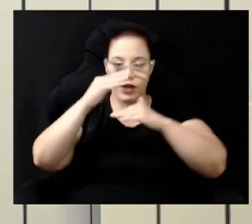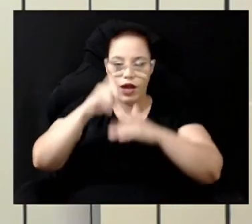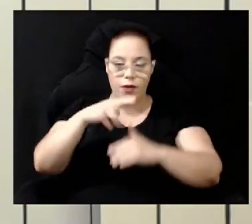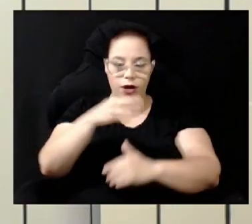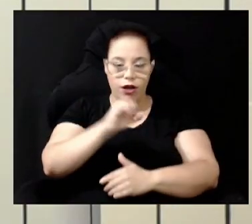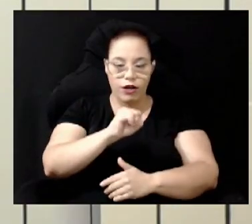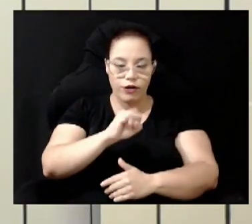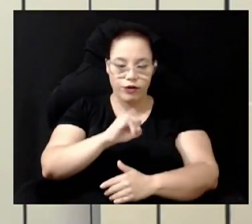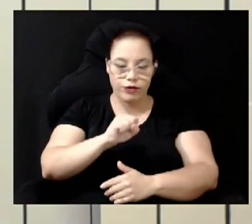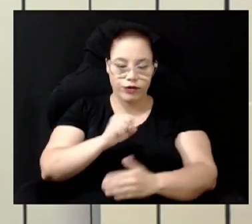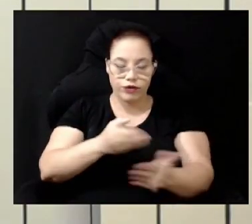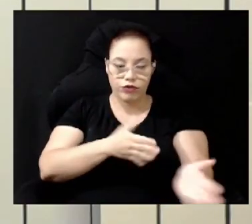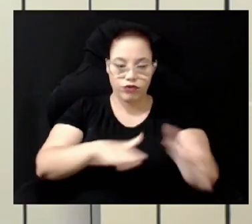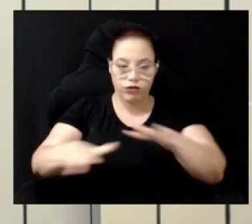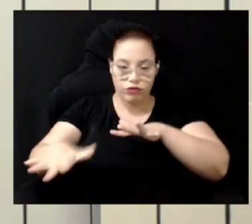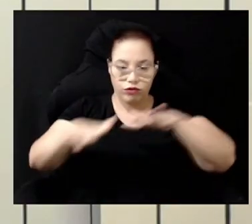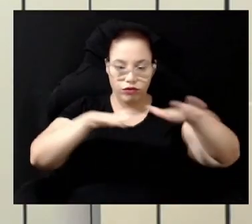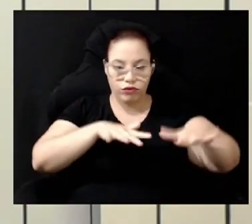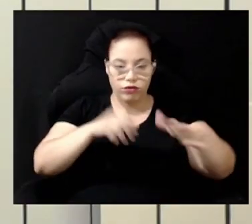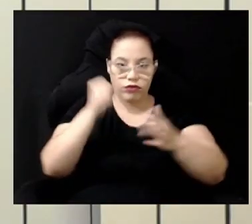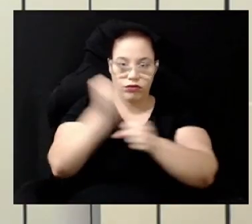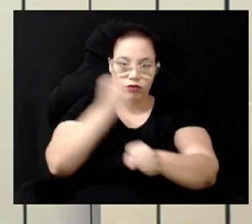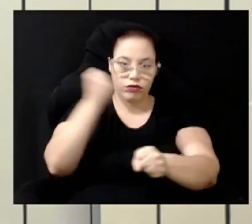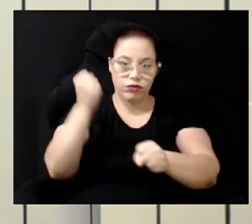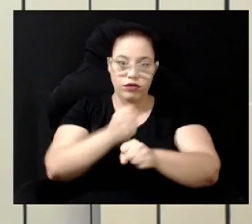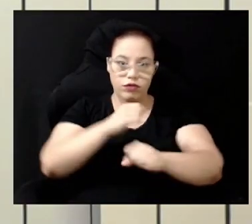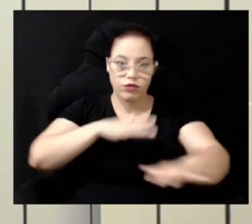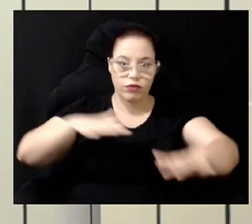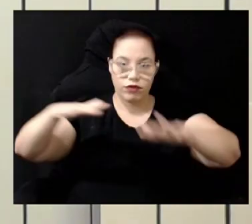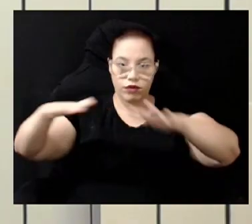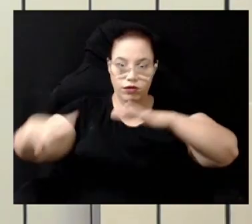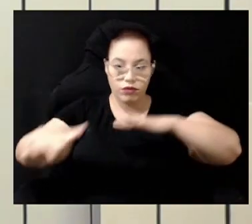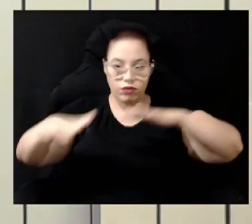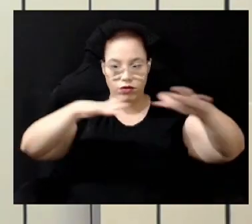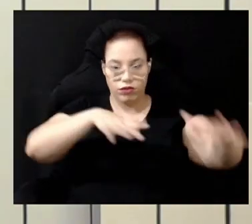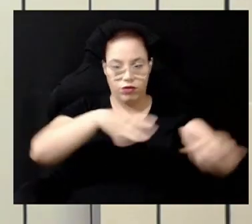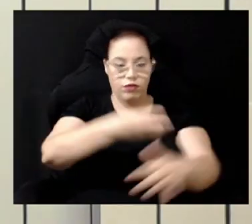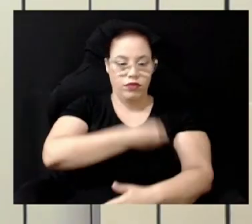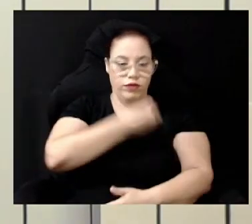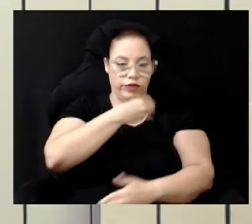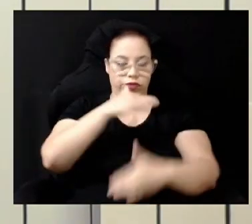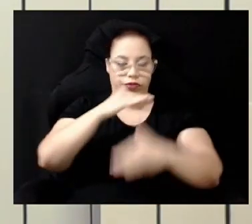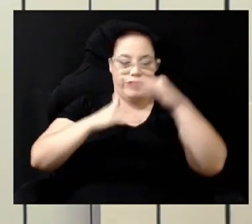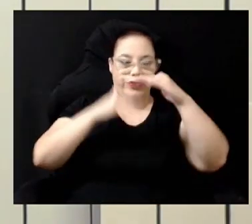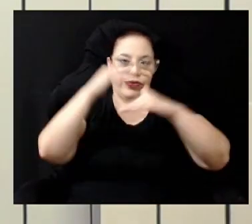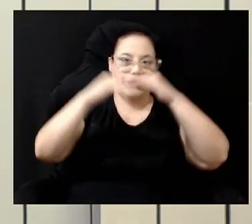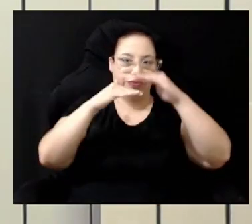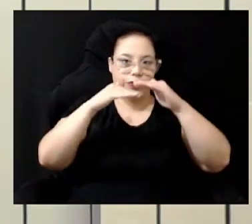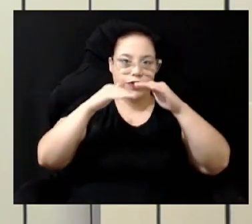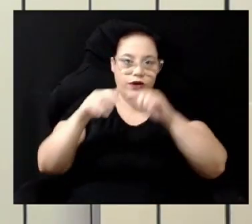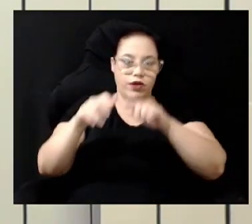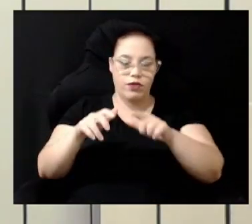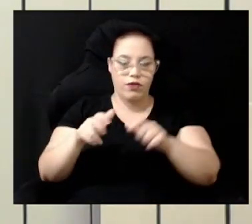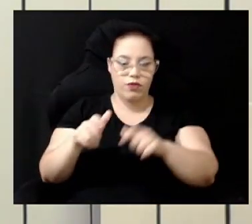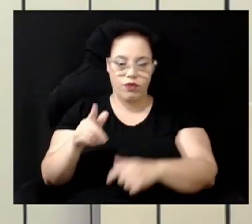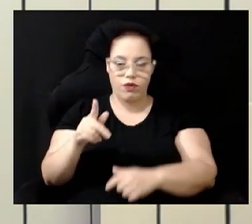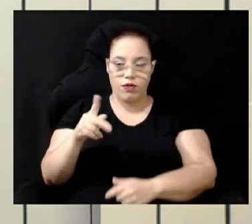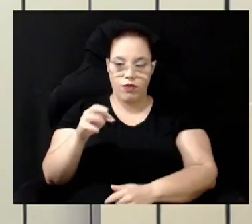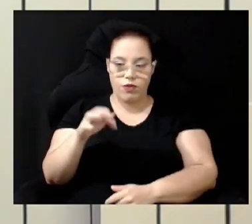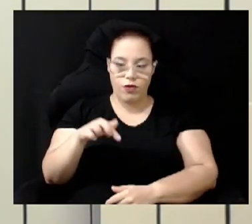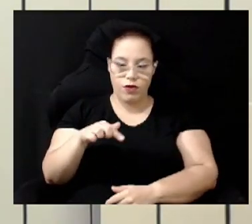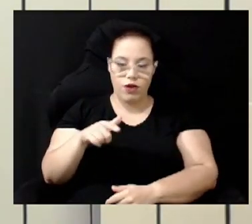a região a construção do espaço de convivência e planejamento do Parque Linear do Córrego da Lagoa